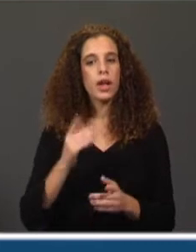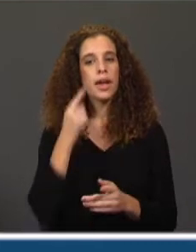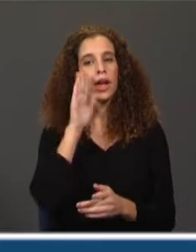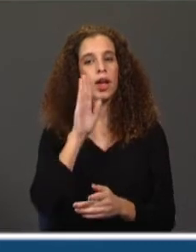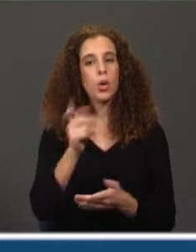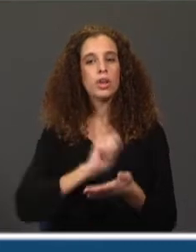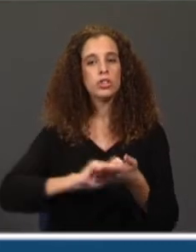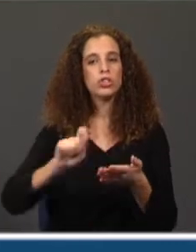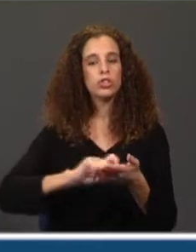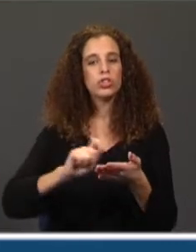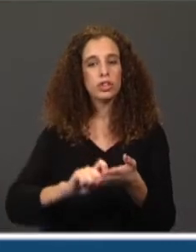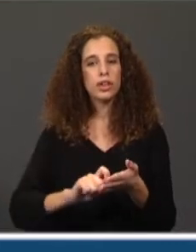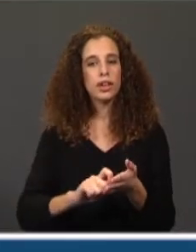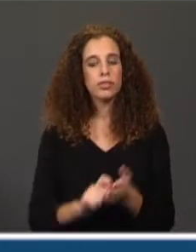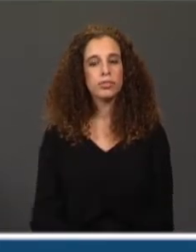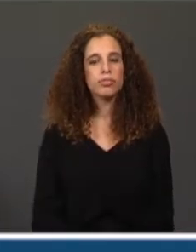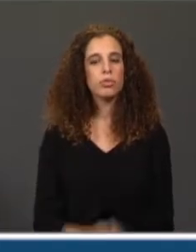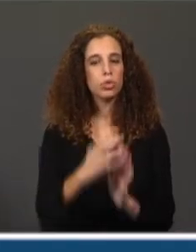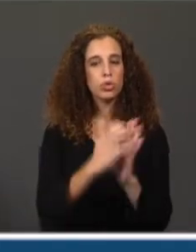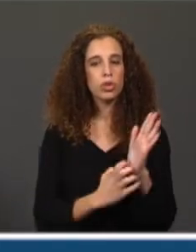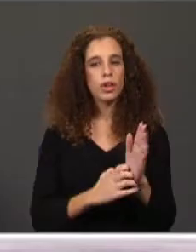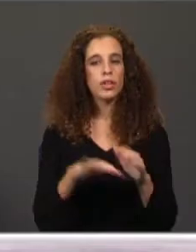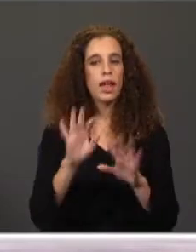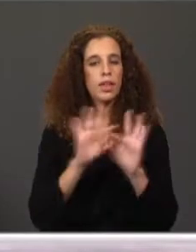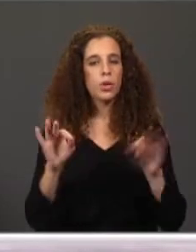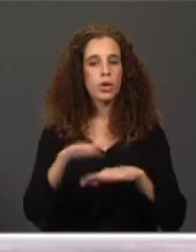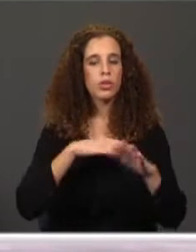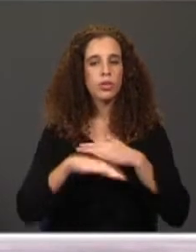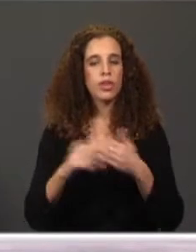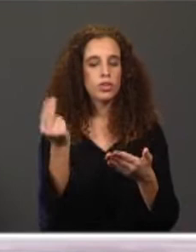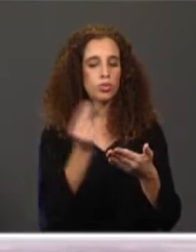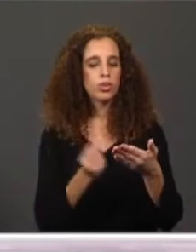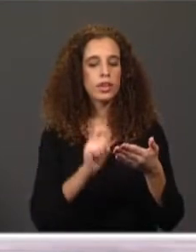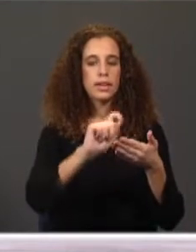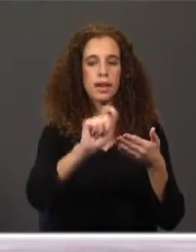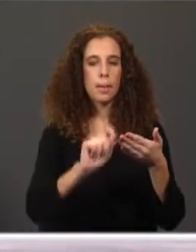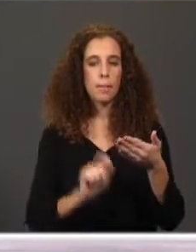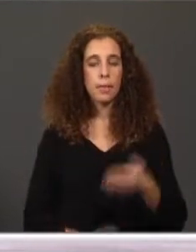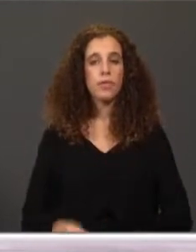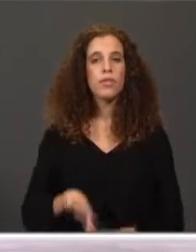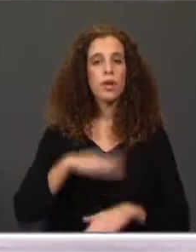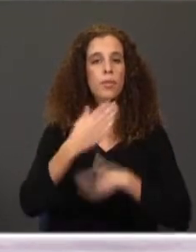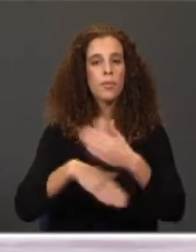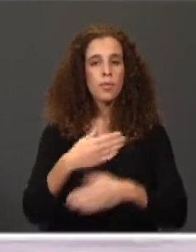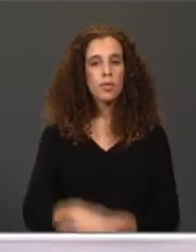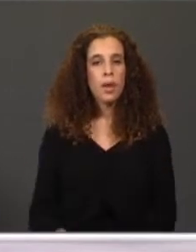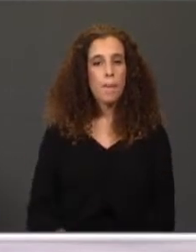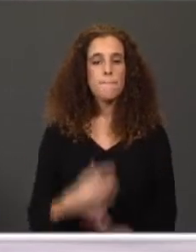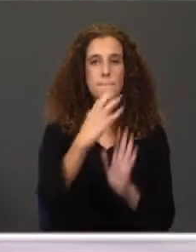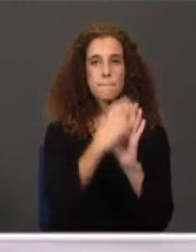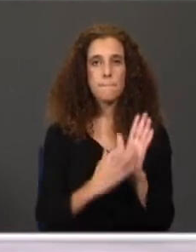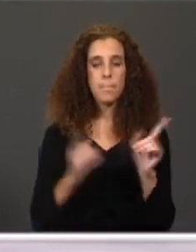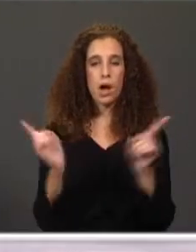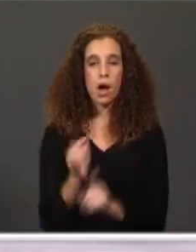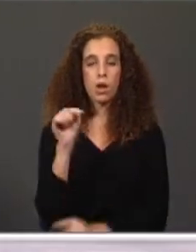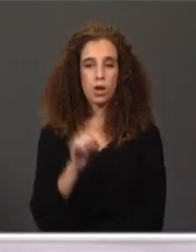risquinhos que se fazem à margem dos cadernos. Muito bem, vamos avançar. Vamos avançar para a nossa crónica de hoje. E para